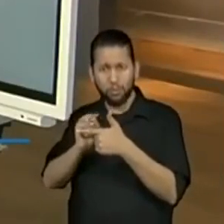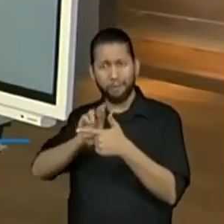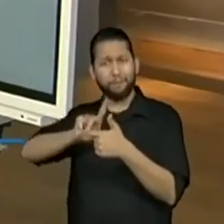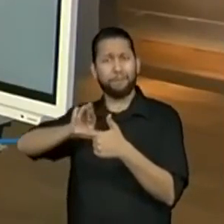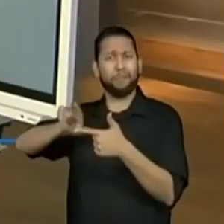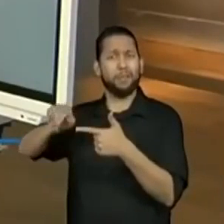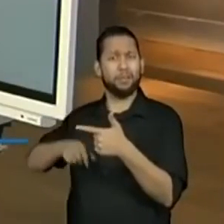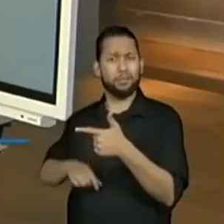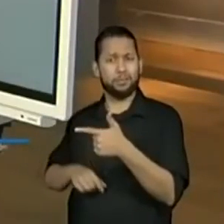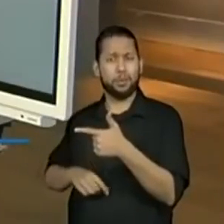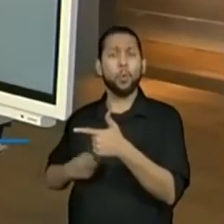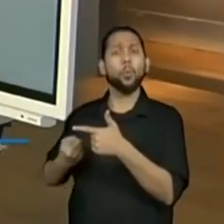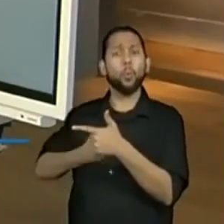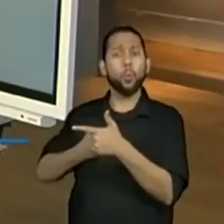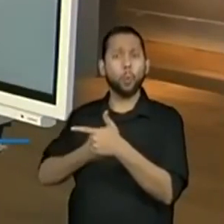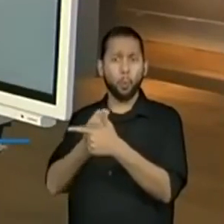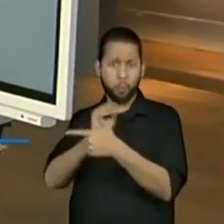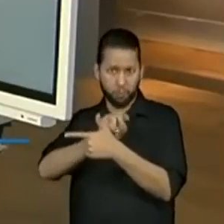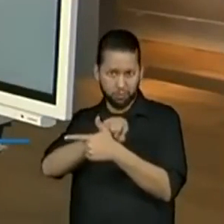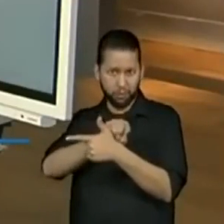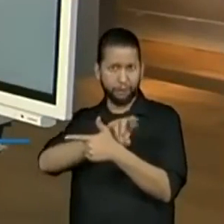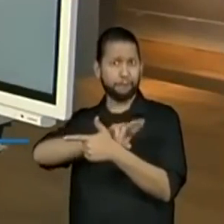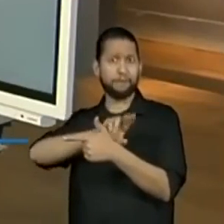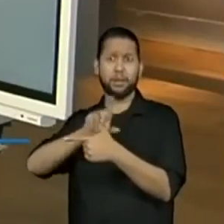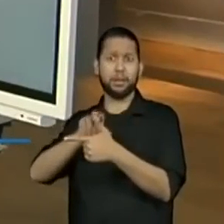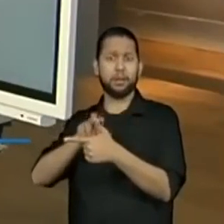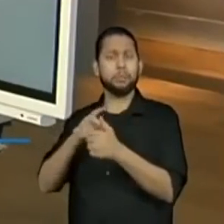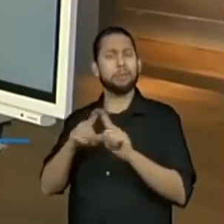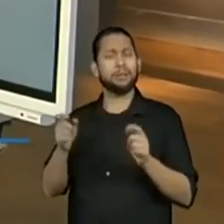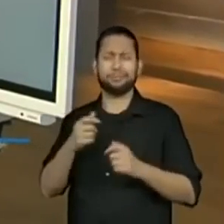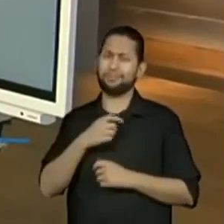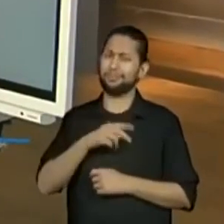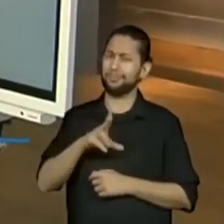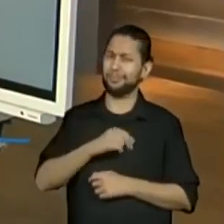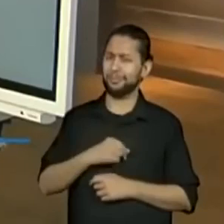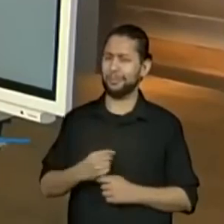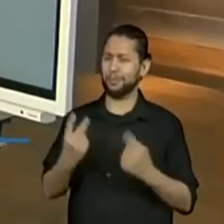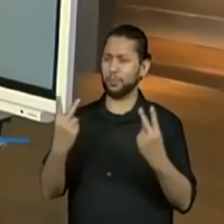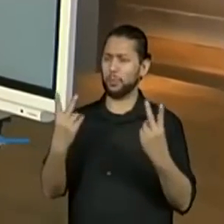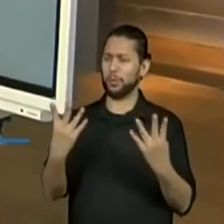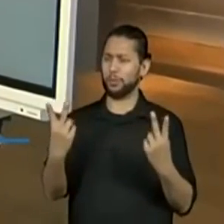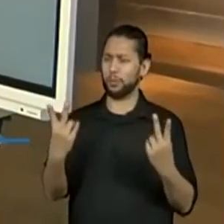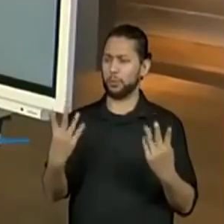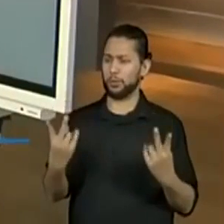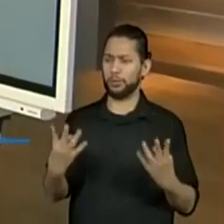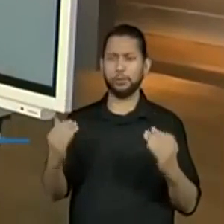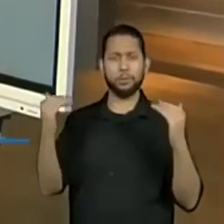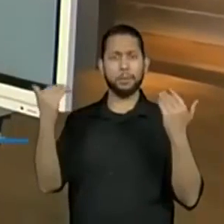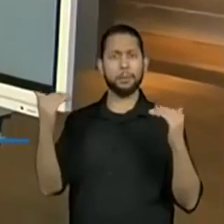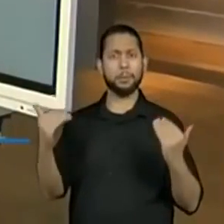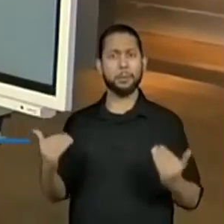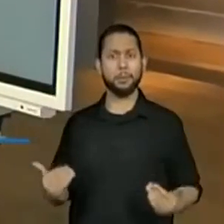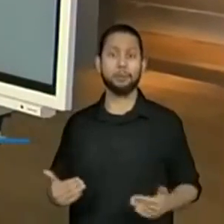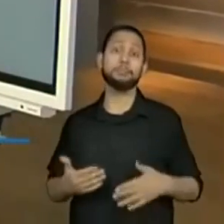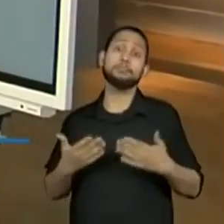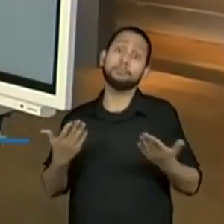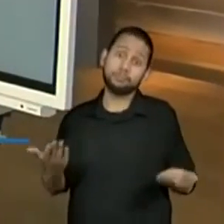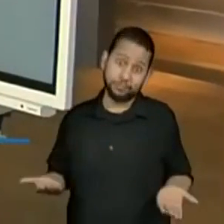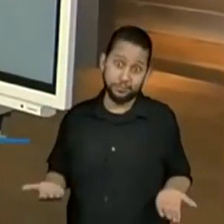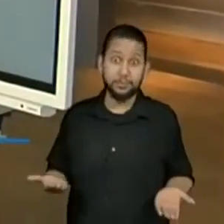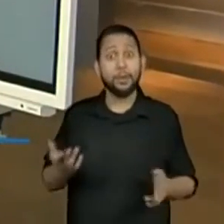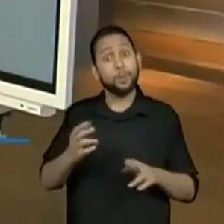vários, não é? Mas os resultados se repetiram. Tivemos divisões equivalentes. E o que podemos pensar ainda mais sobre